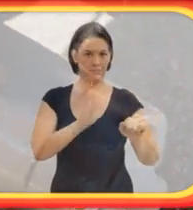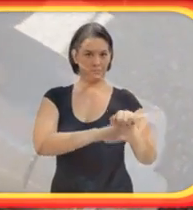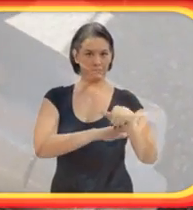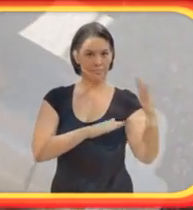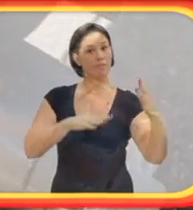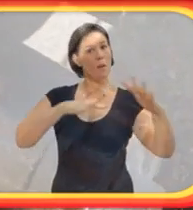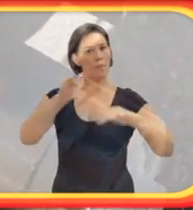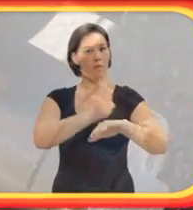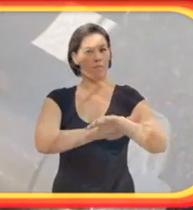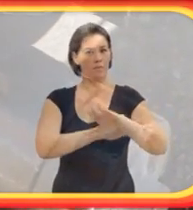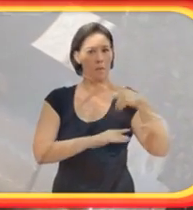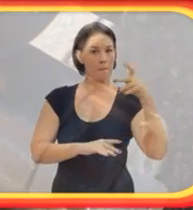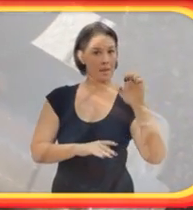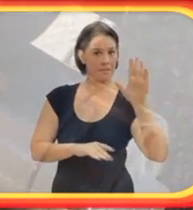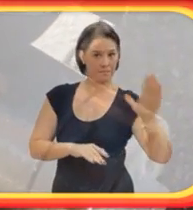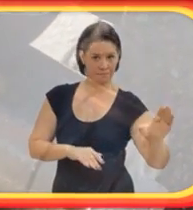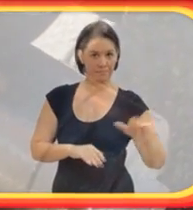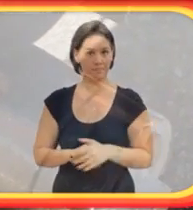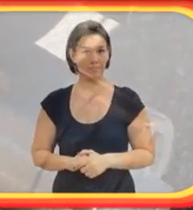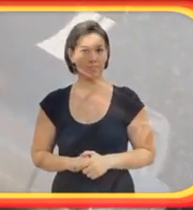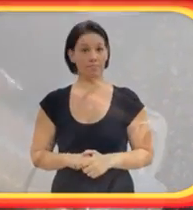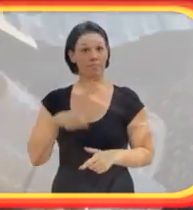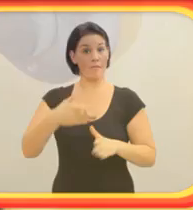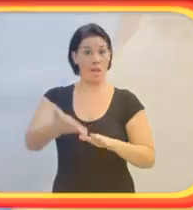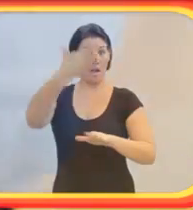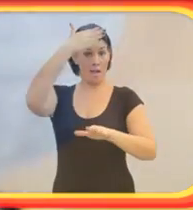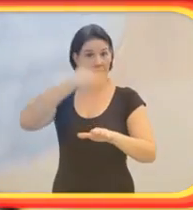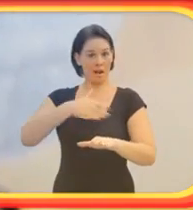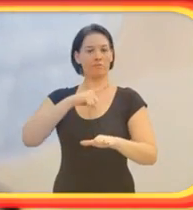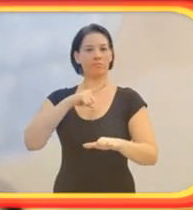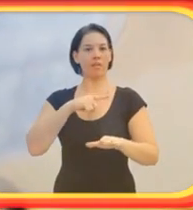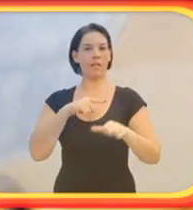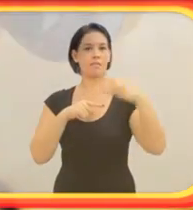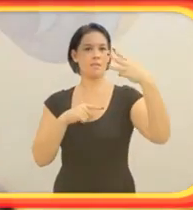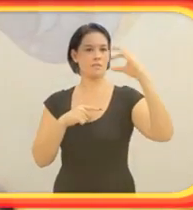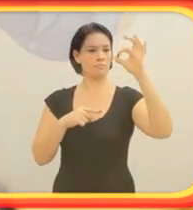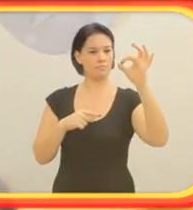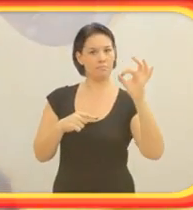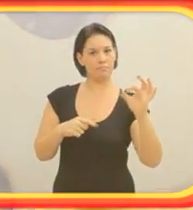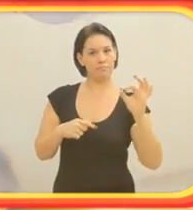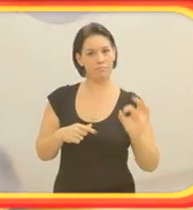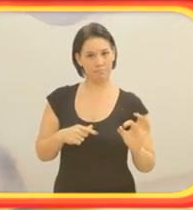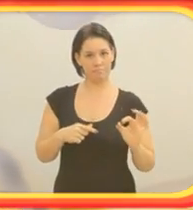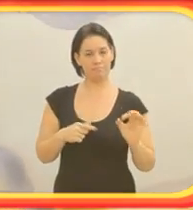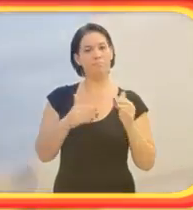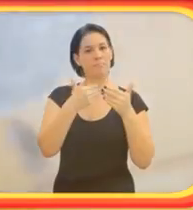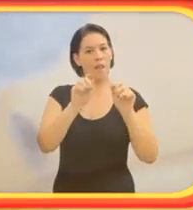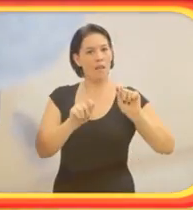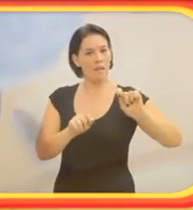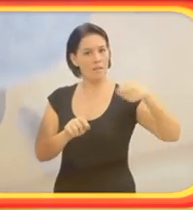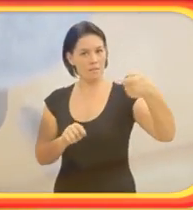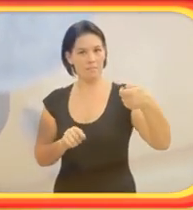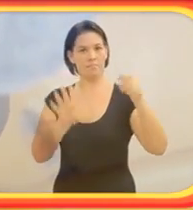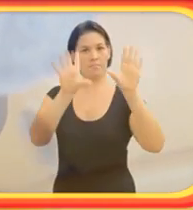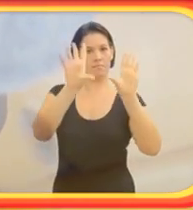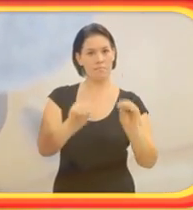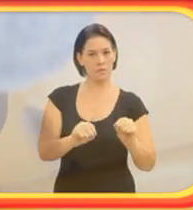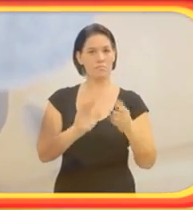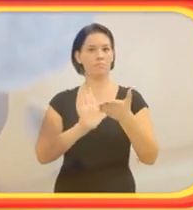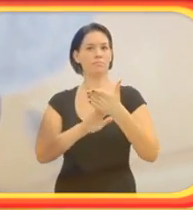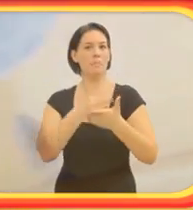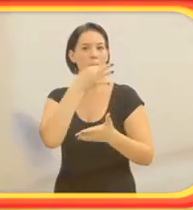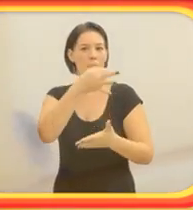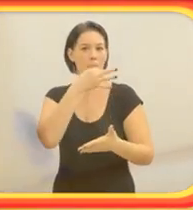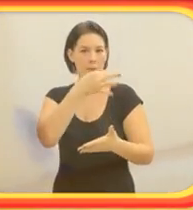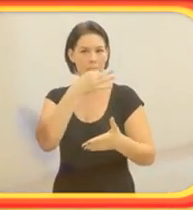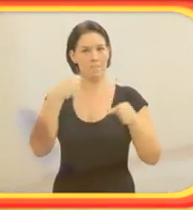fica do lado esquerdo, no movimento com o pé esquerdo. Aqui atrás, esses três botões, tem o botão que liga, desliga